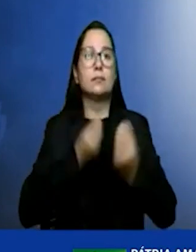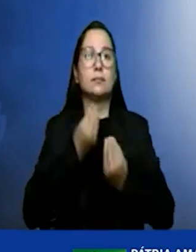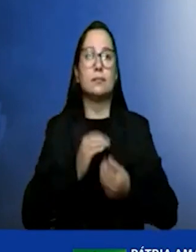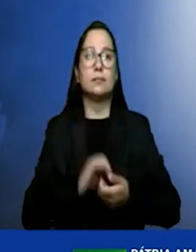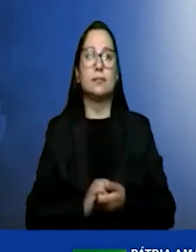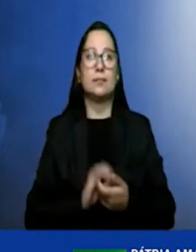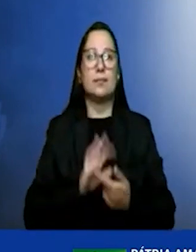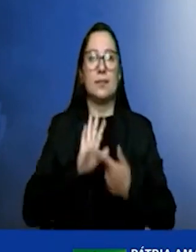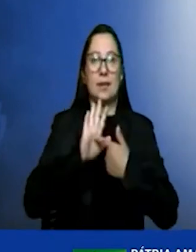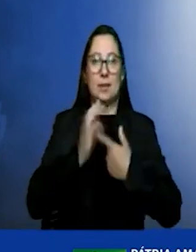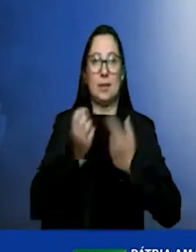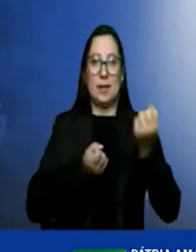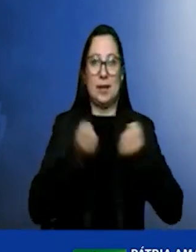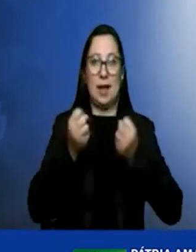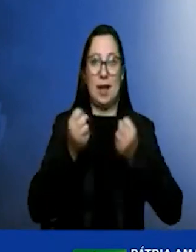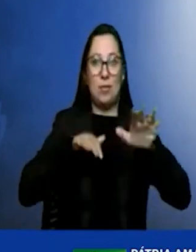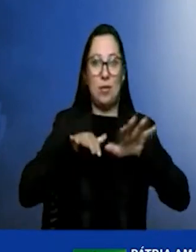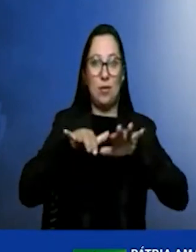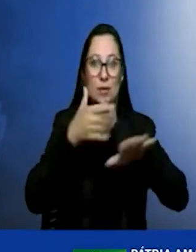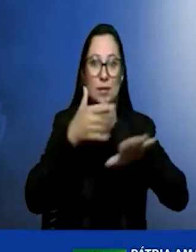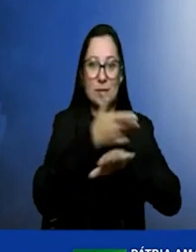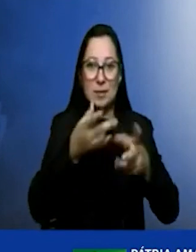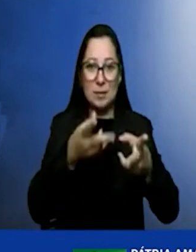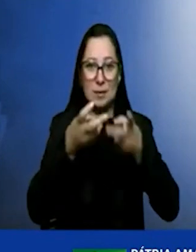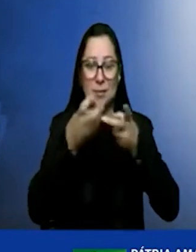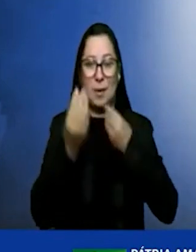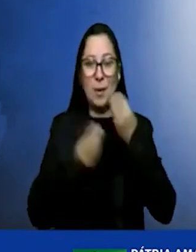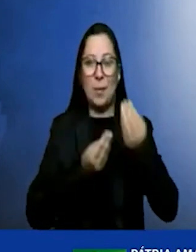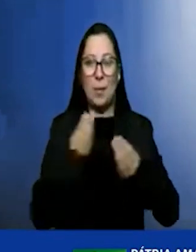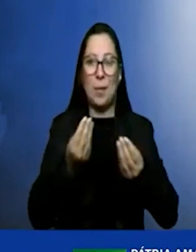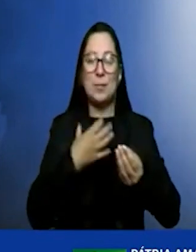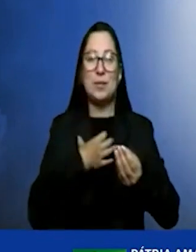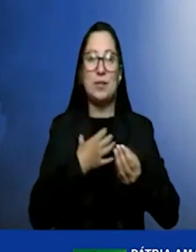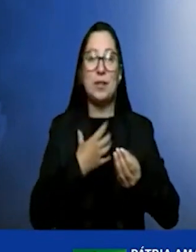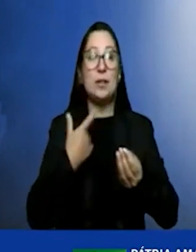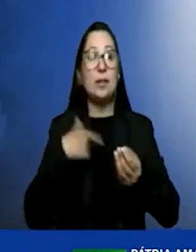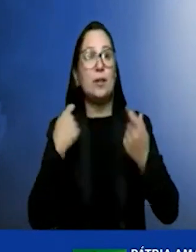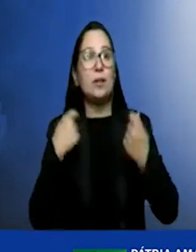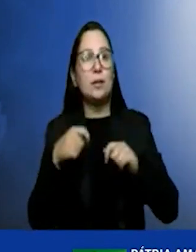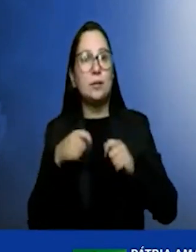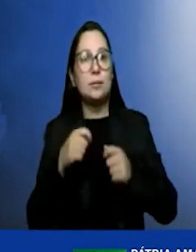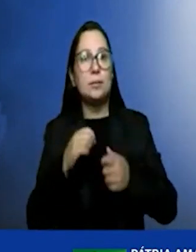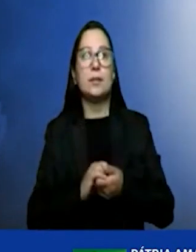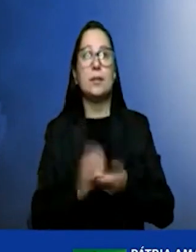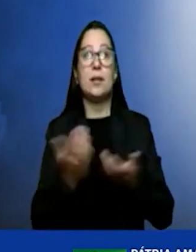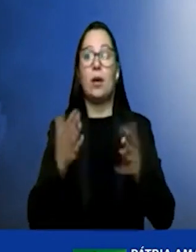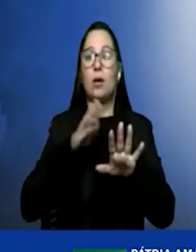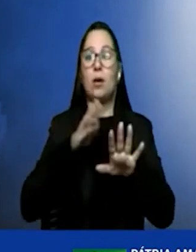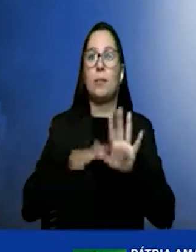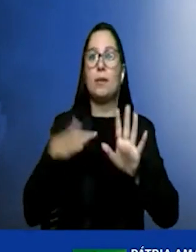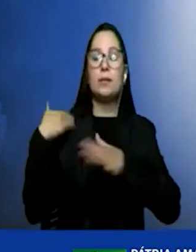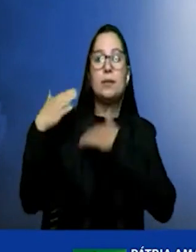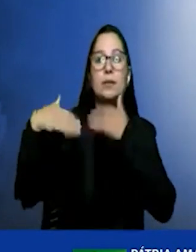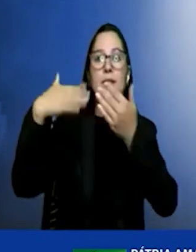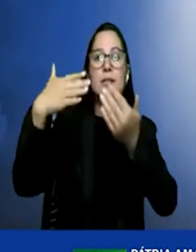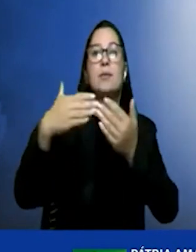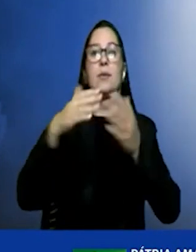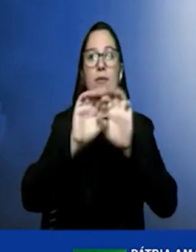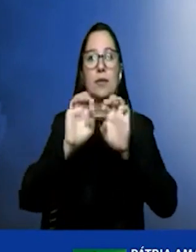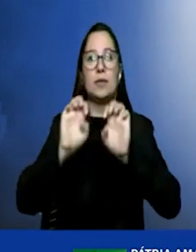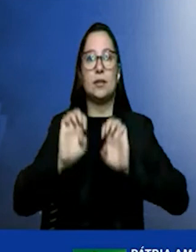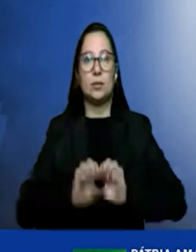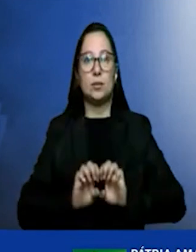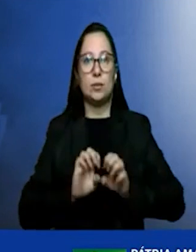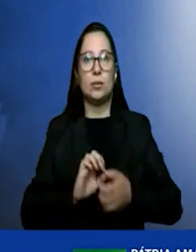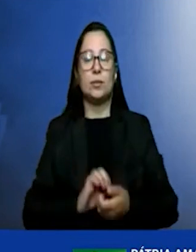movimentando para vocês terem uma ideia do veículo. A gente precisa, a gente está no momento de desenvolver toda essa infraestrutura que eu comentei,